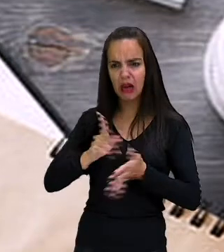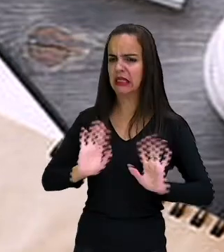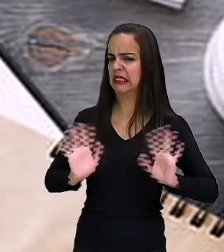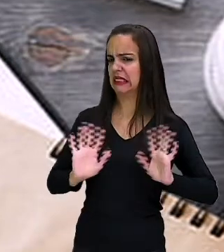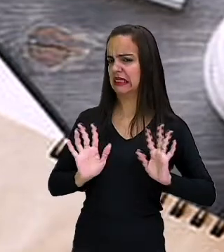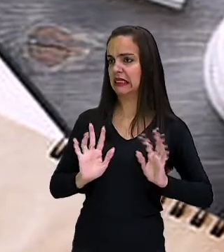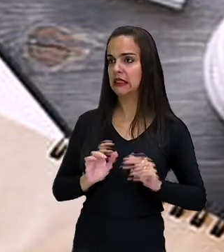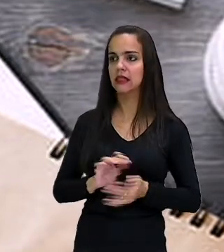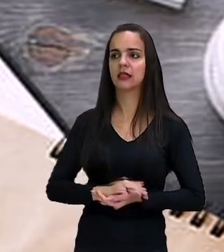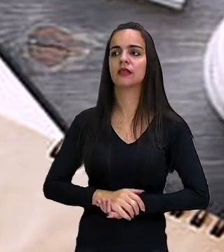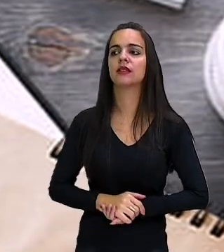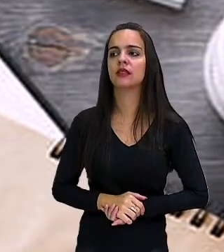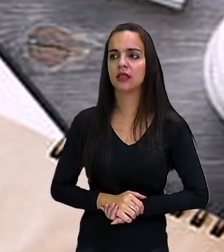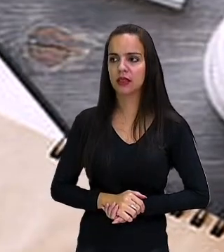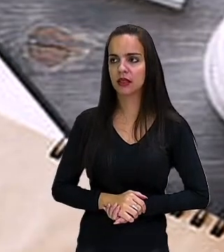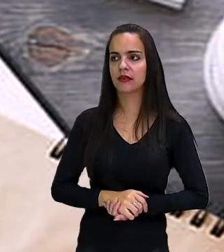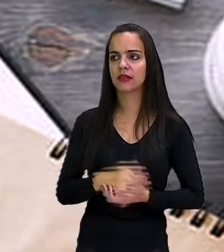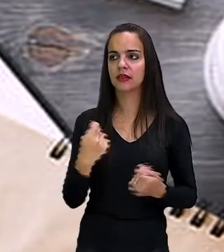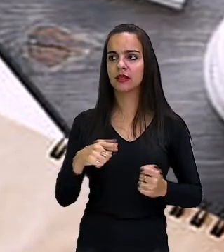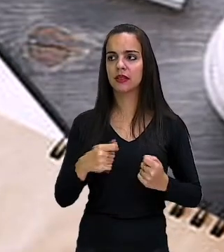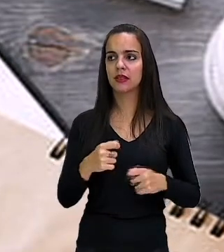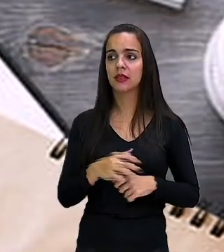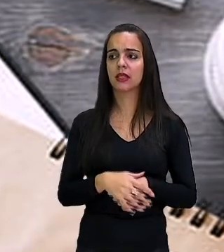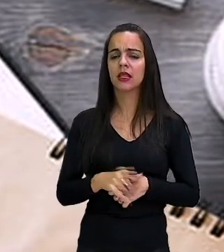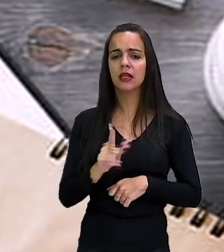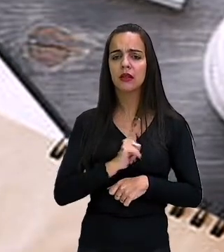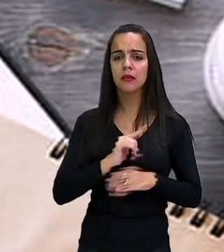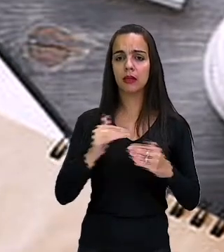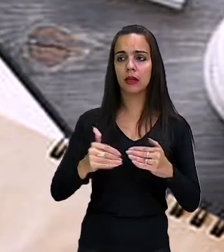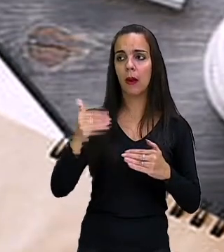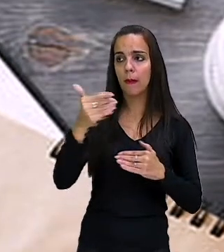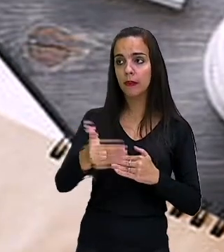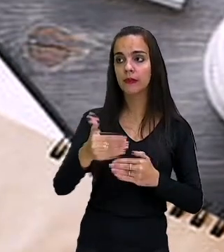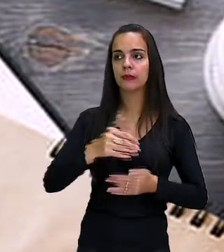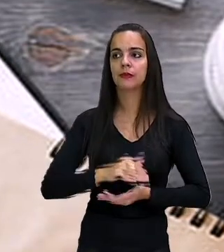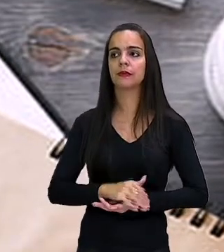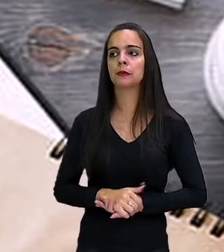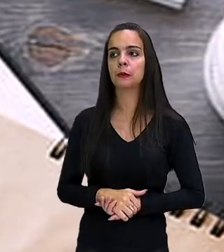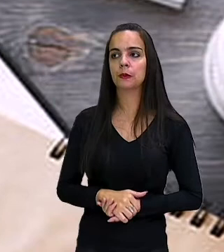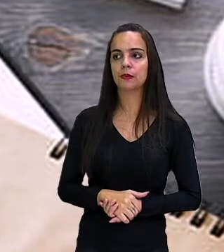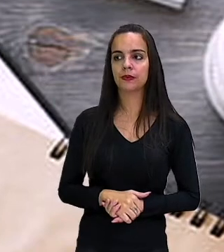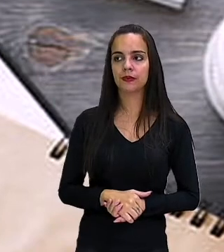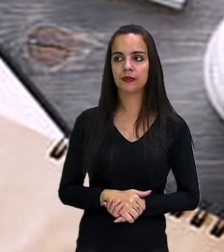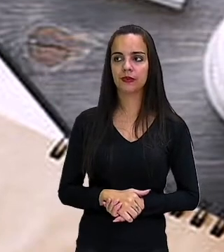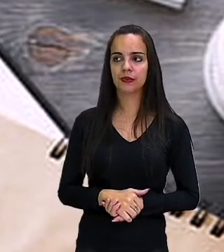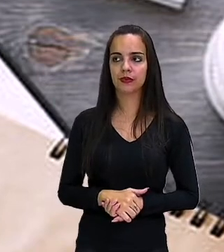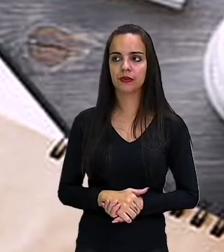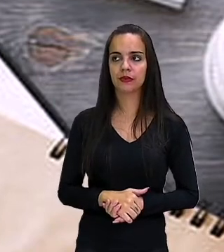ok? Vamos à próxima. Olha lá. A